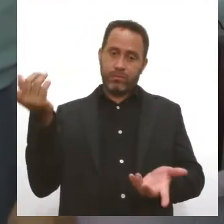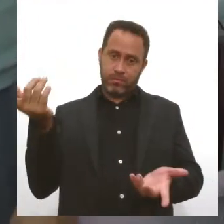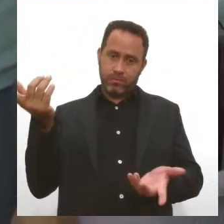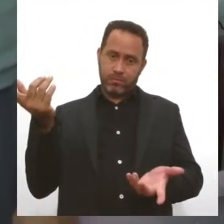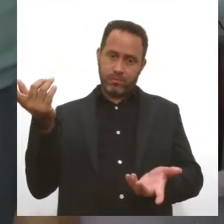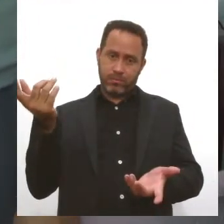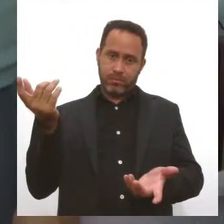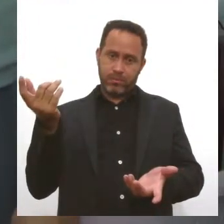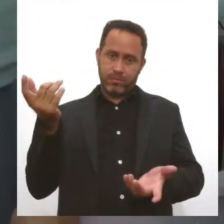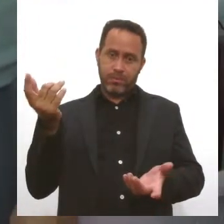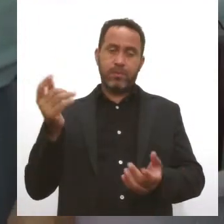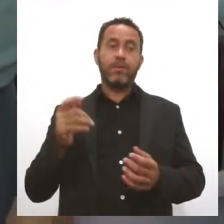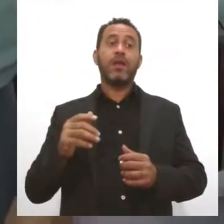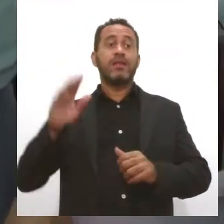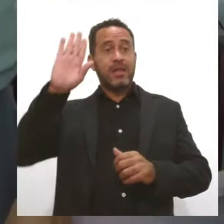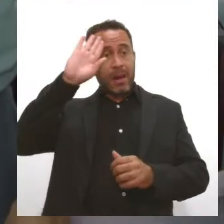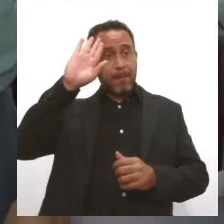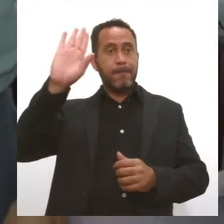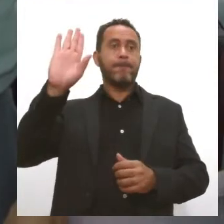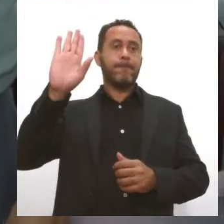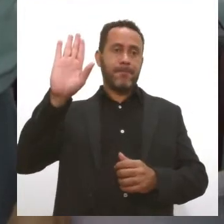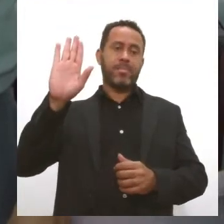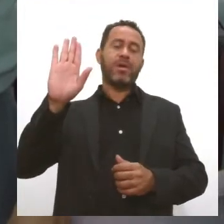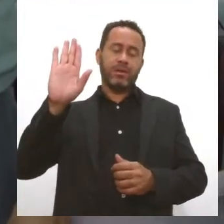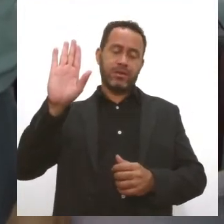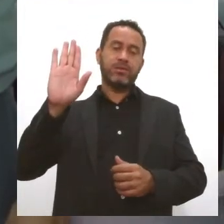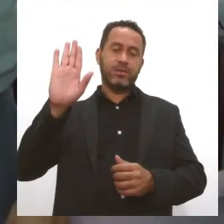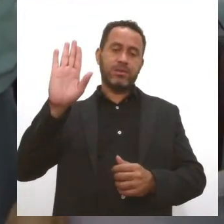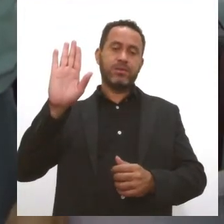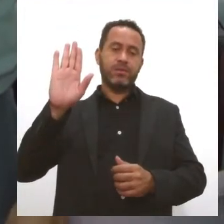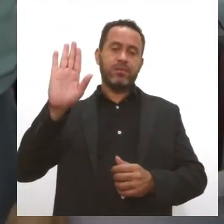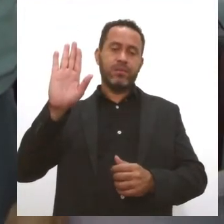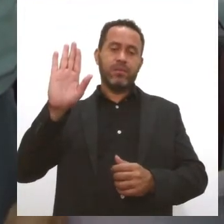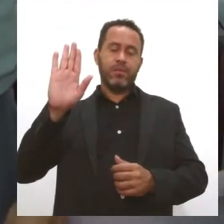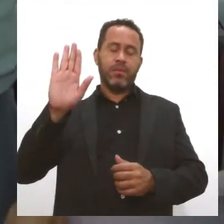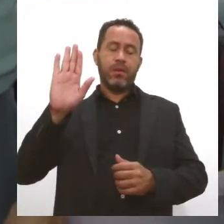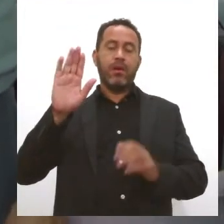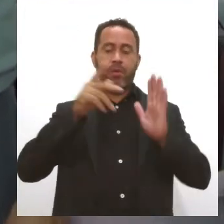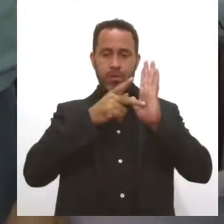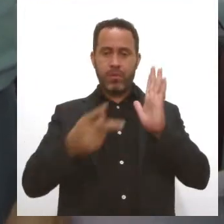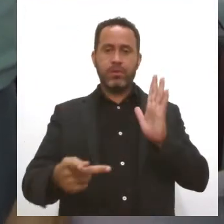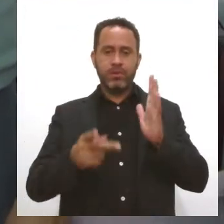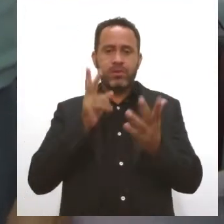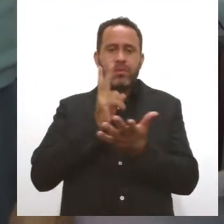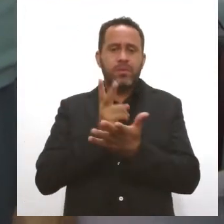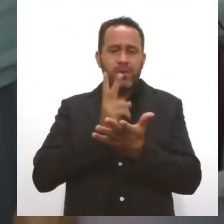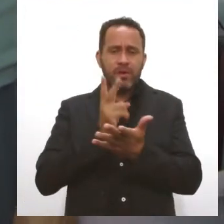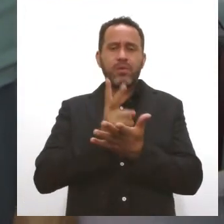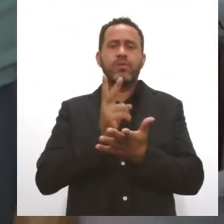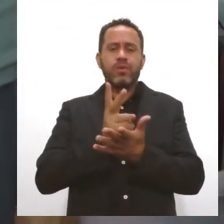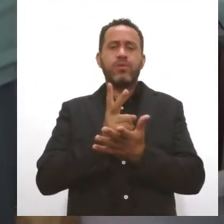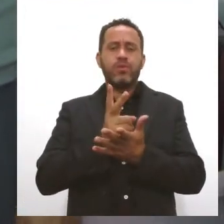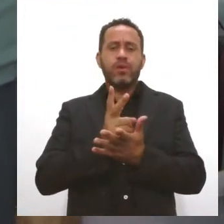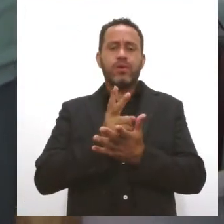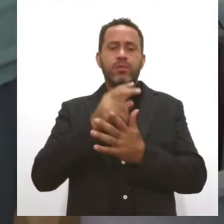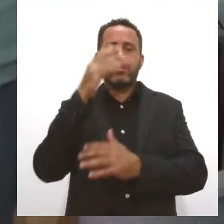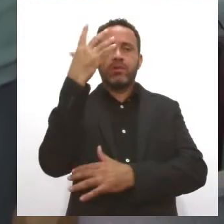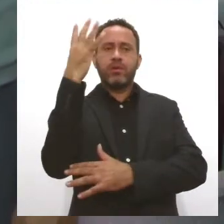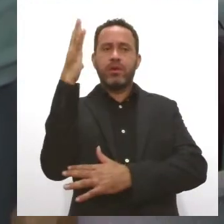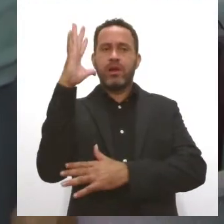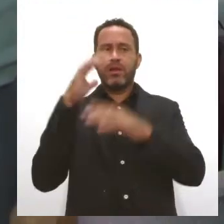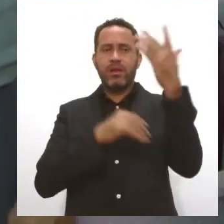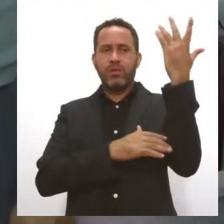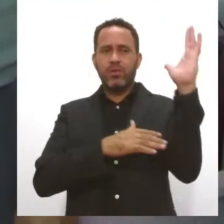que essa é, sem sombra de dúvida, principal arma, para que continuemos tendo um meio ambiente cada vez mais